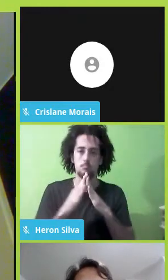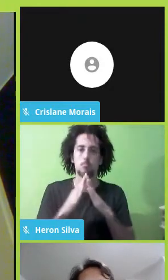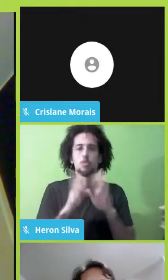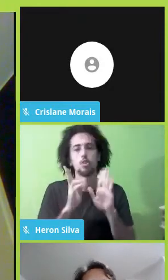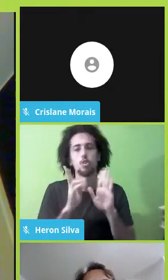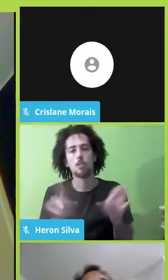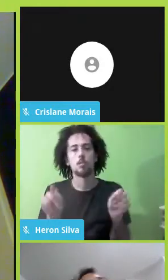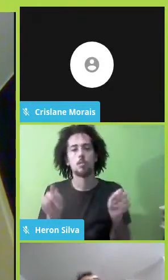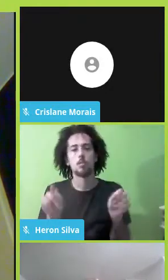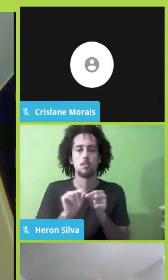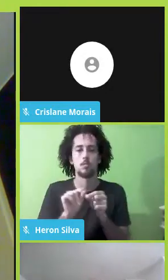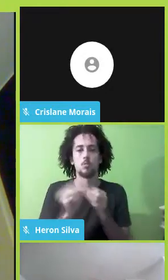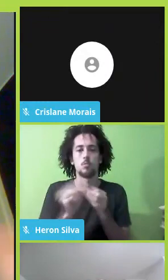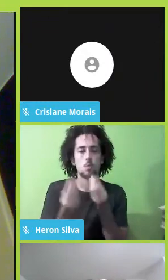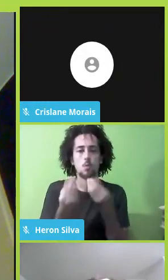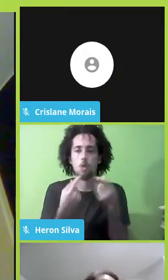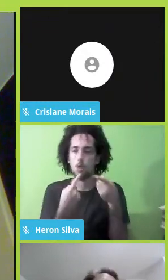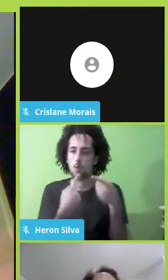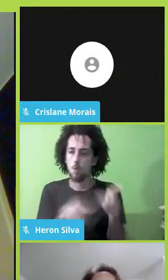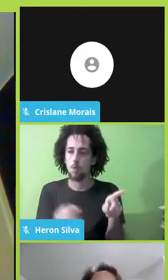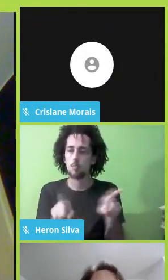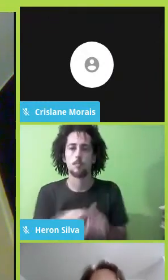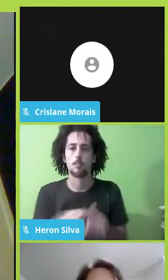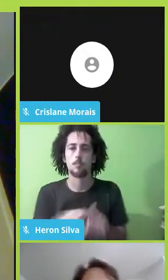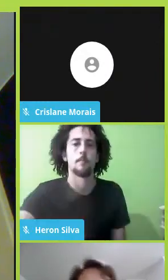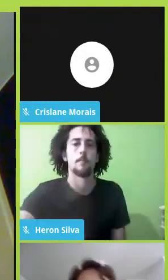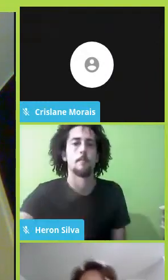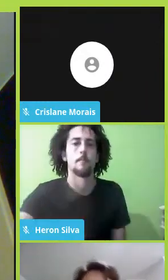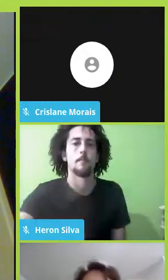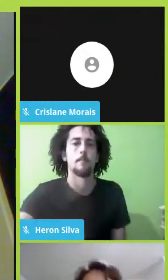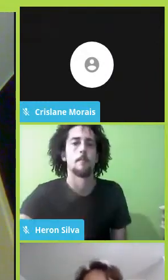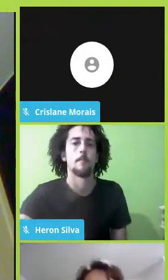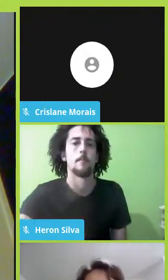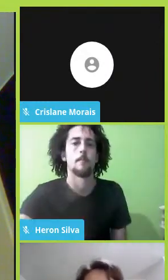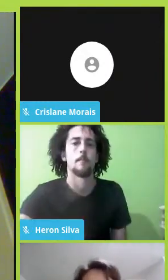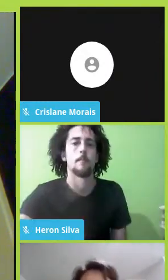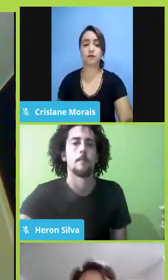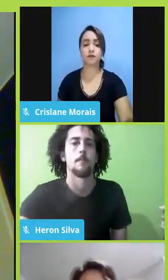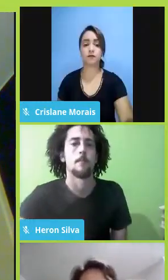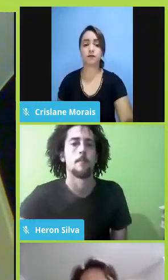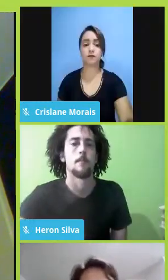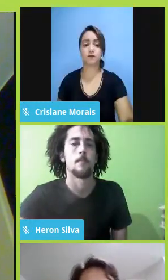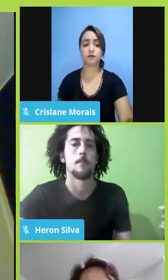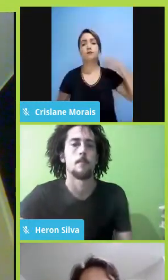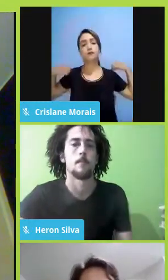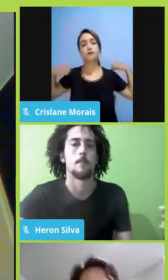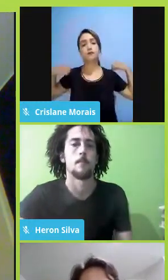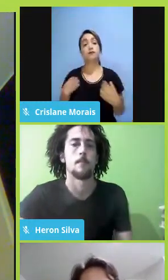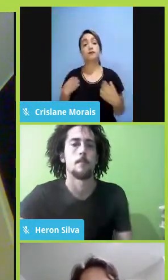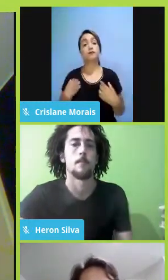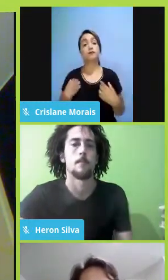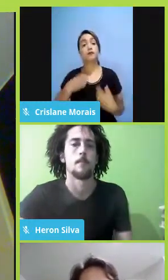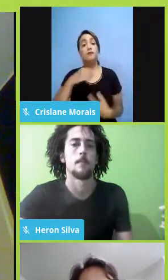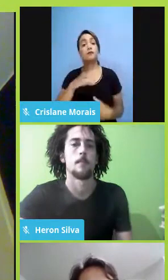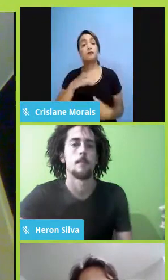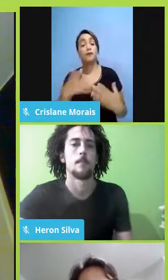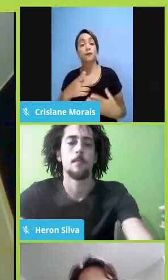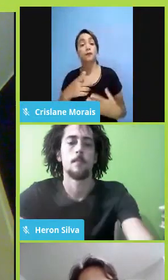contra esse presidente da Palmares, lá atrás, contra o Ministério da Damares, a respeito do homeschooling,